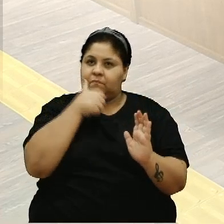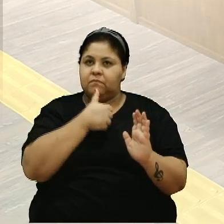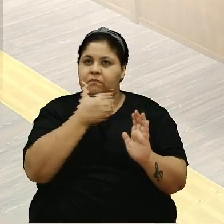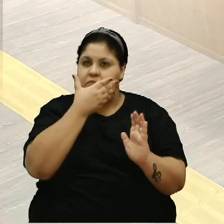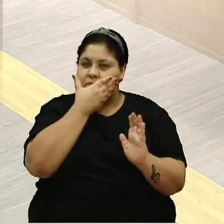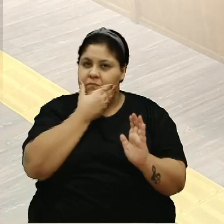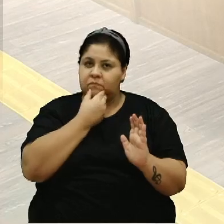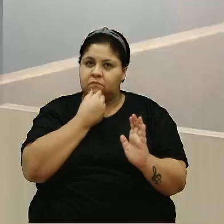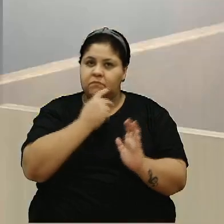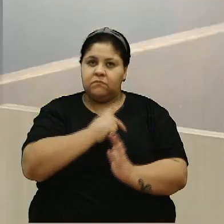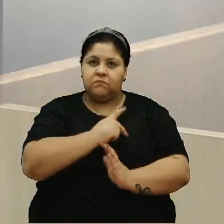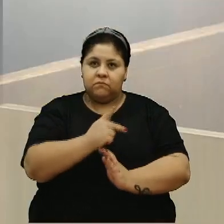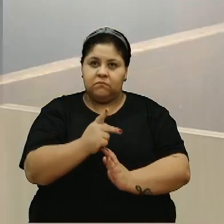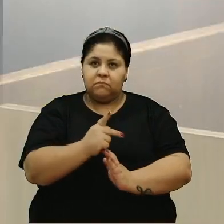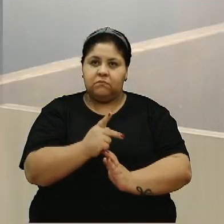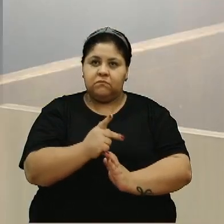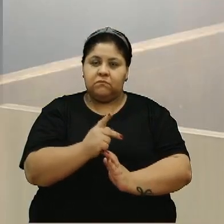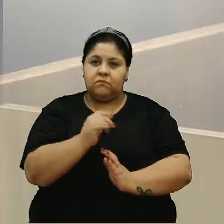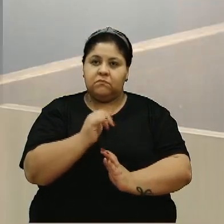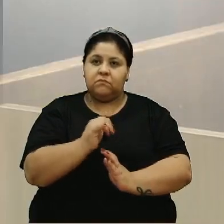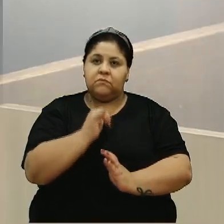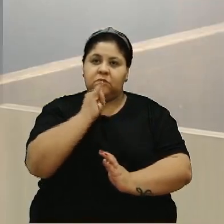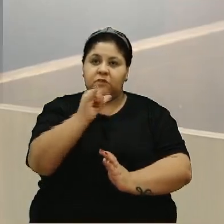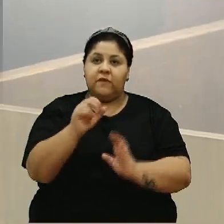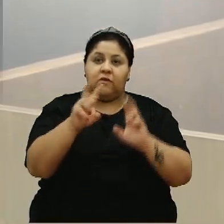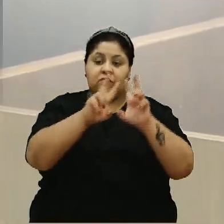senhora presidente, eu volto no tema da saúde.